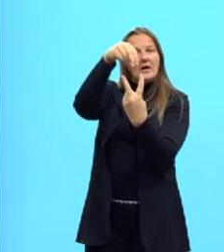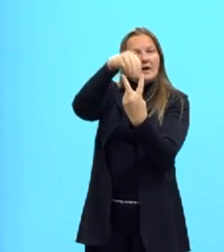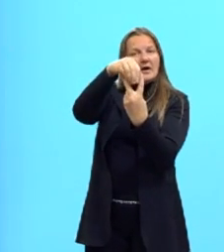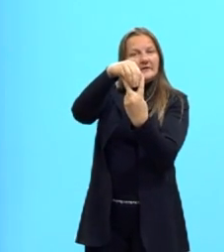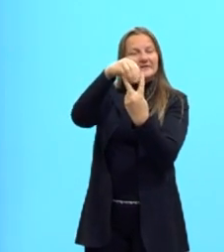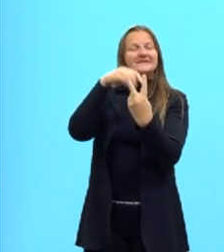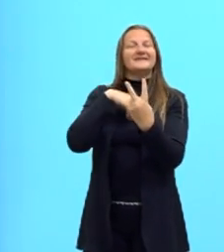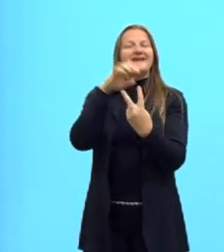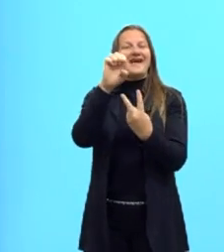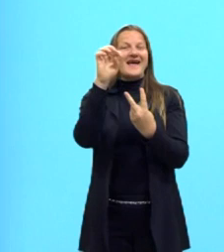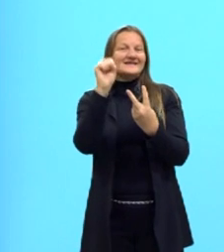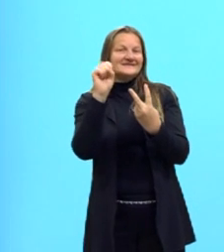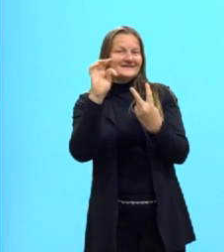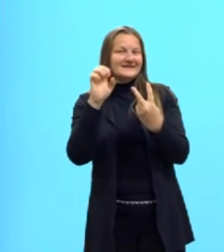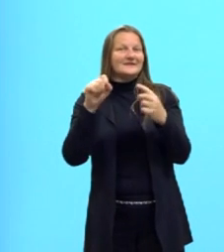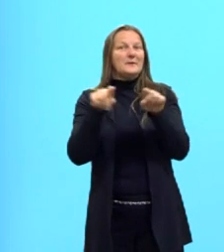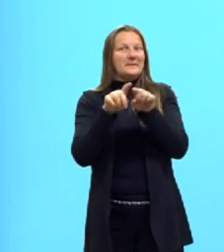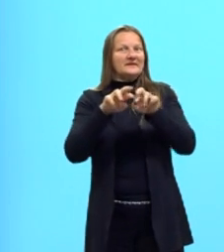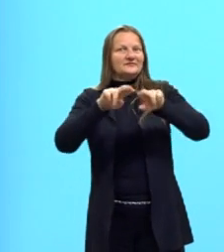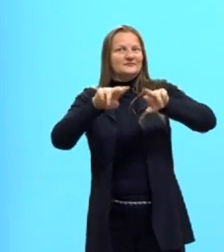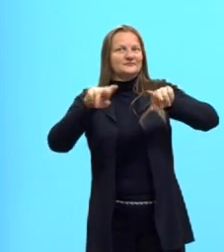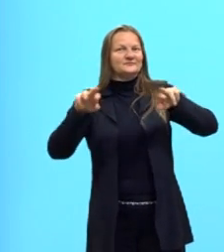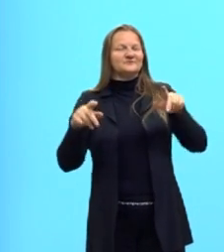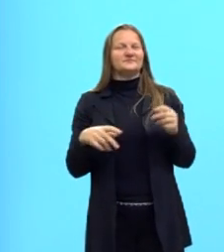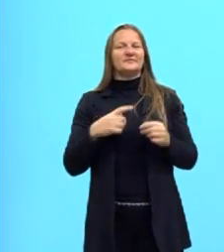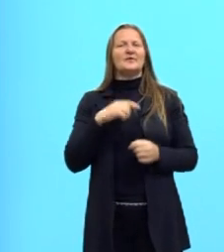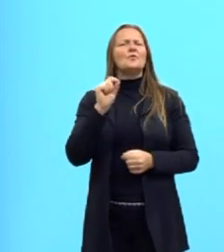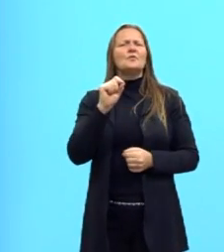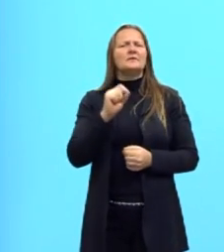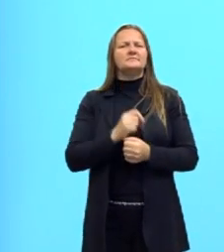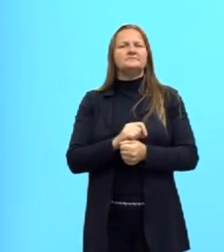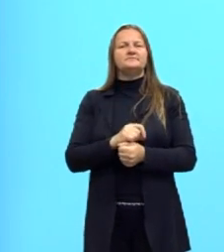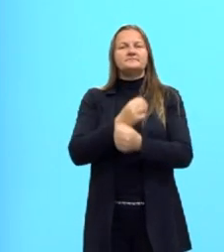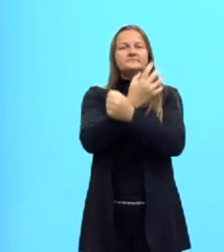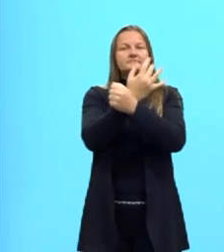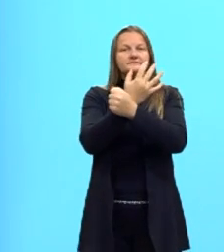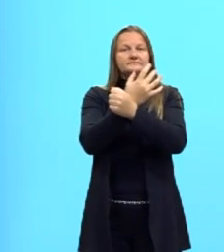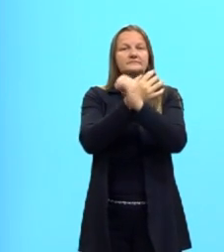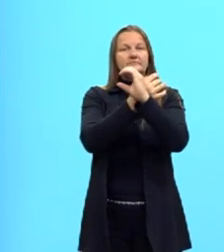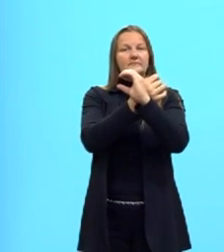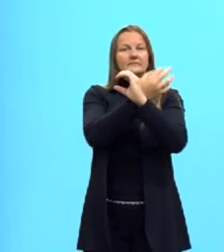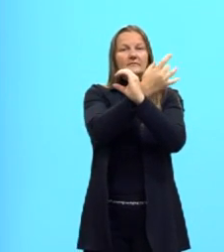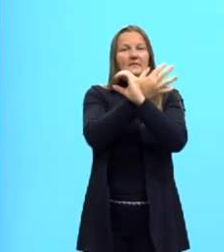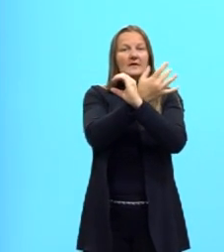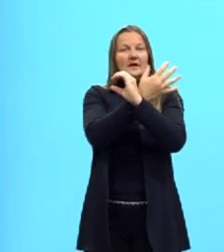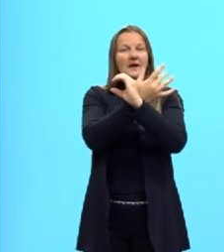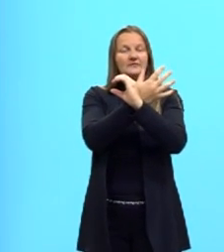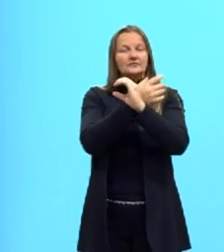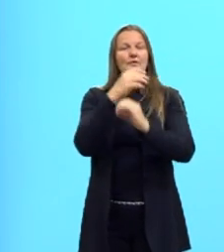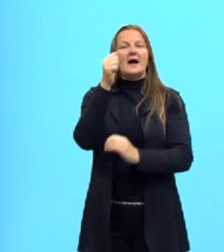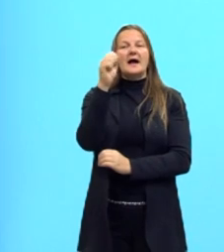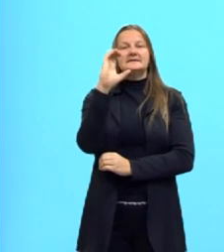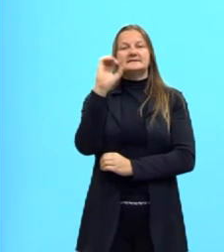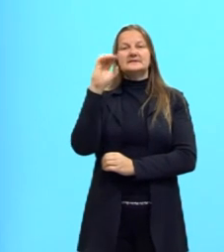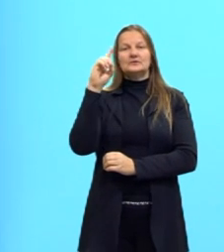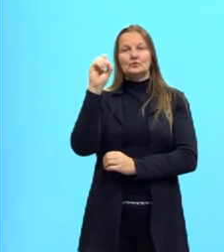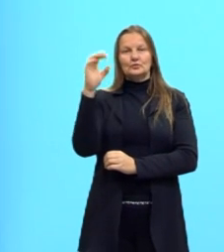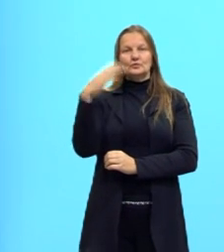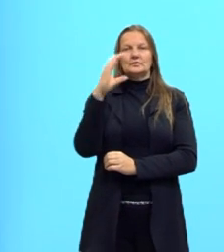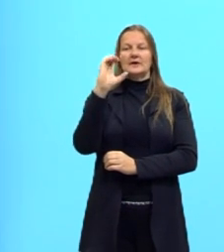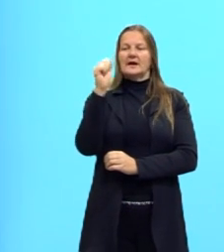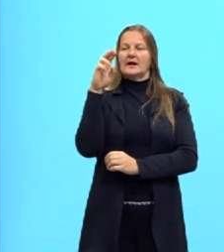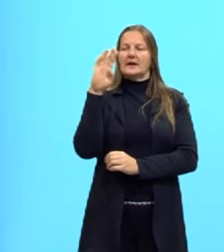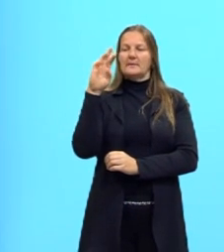Então, os ácidos carboxílicos é uma junção de dois grupos funcionais que nós já vimos anteriormente.